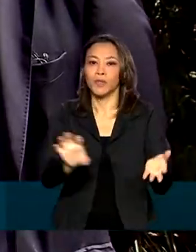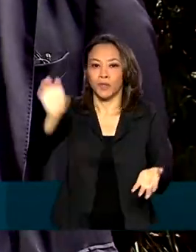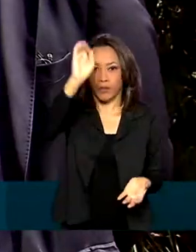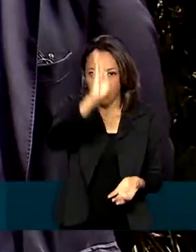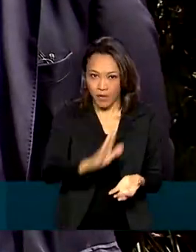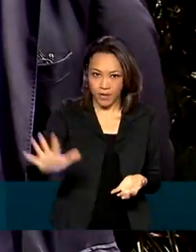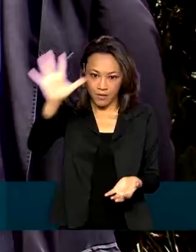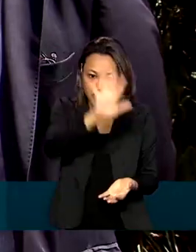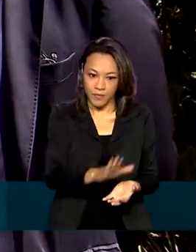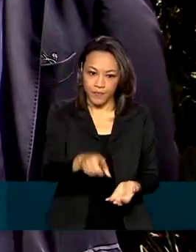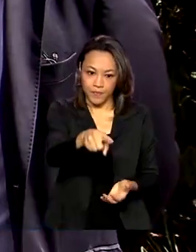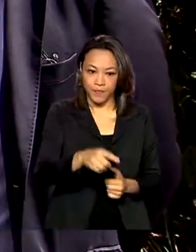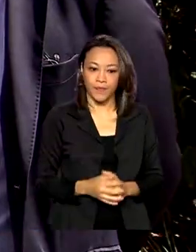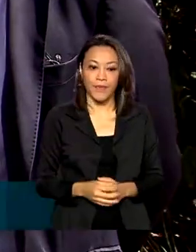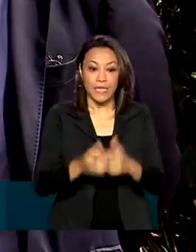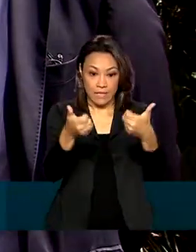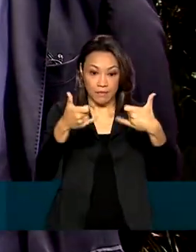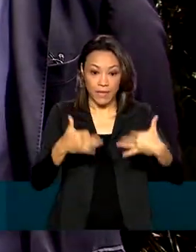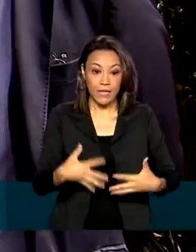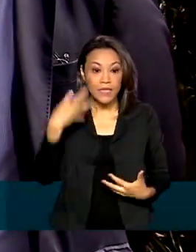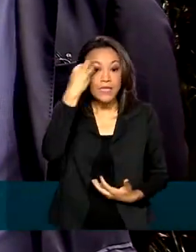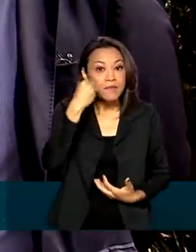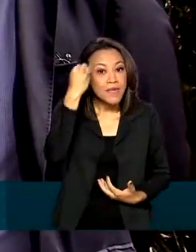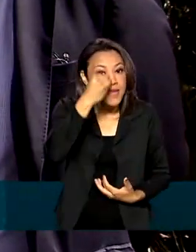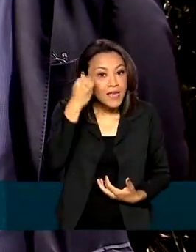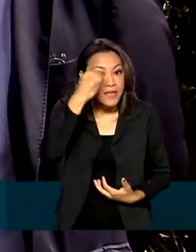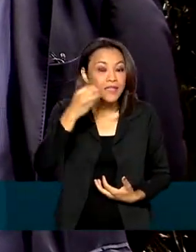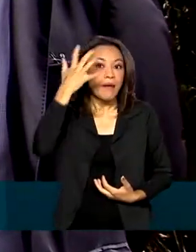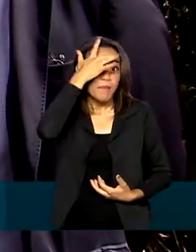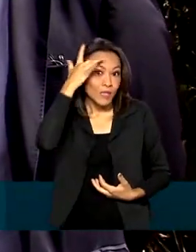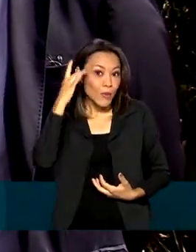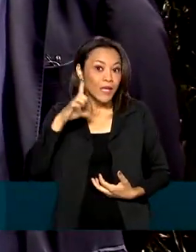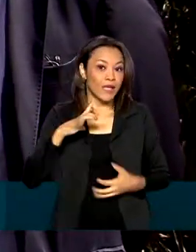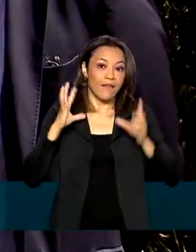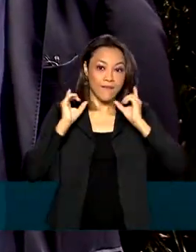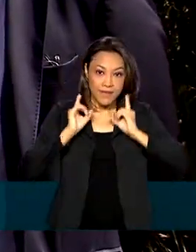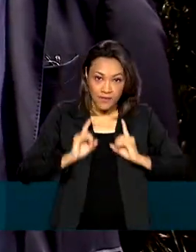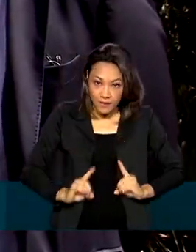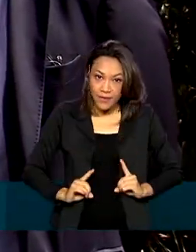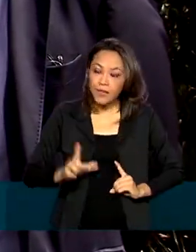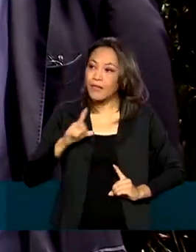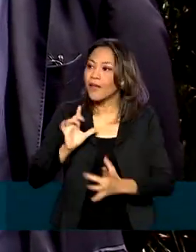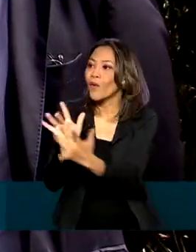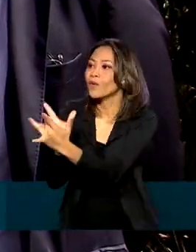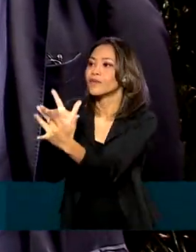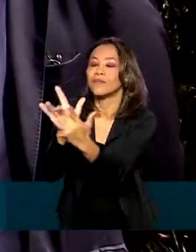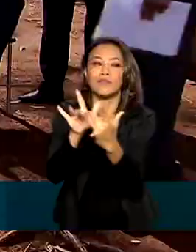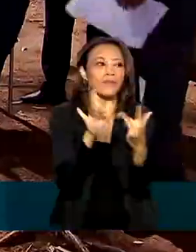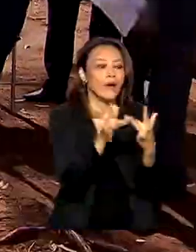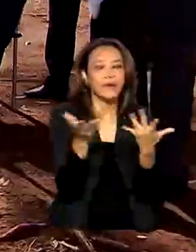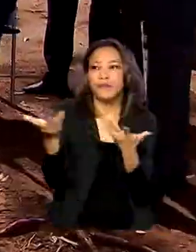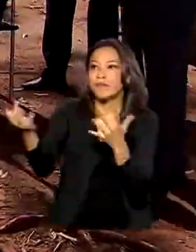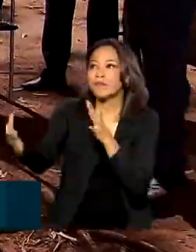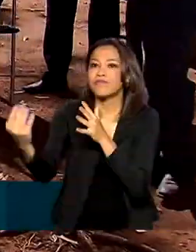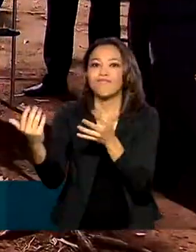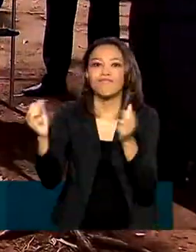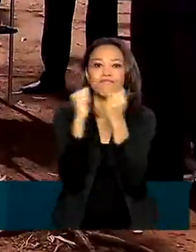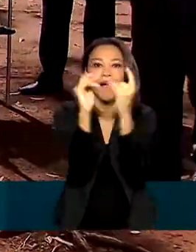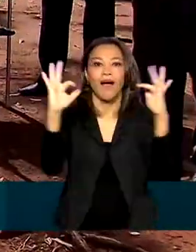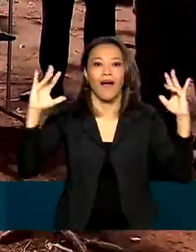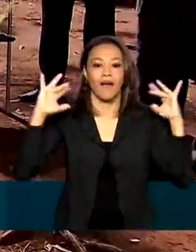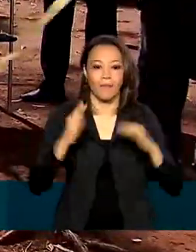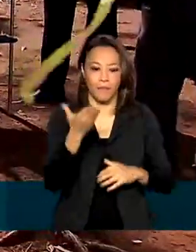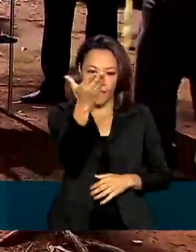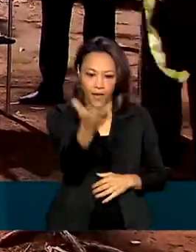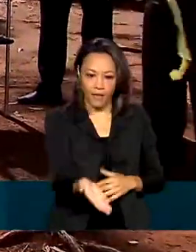Uma experiência sensacional porque ela proporciona à pessoa com deficiência a possibilidade de ter um contato maior com a natureza. A paratleta